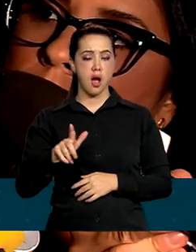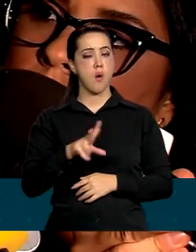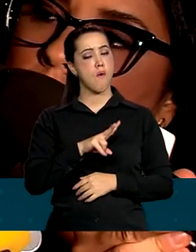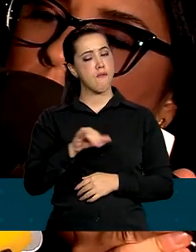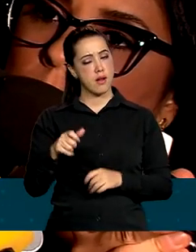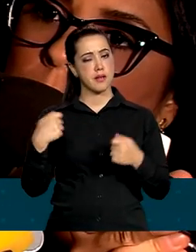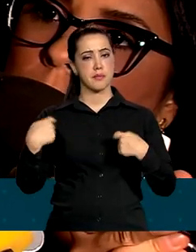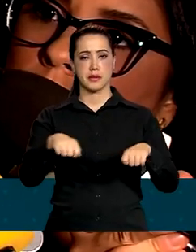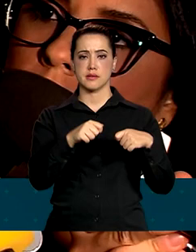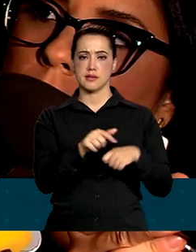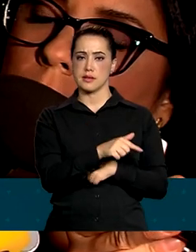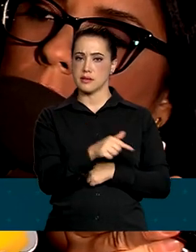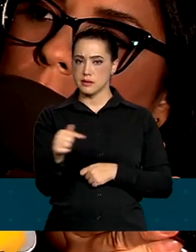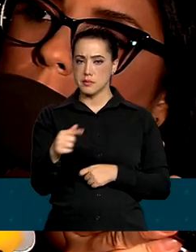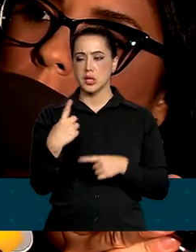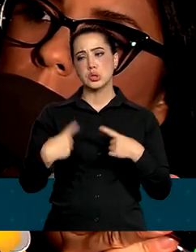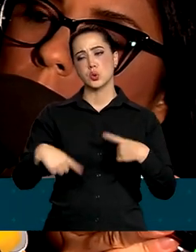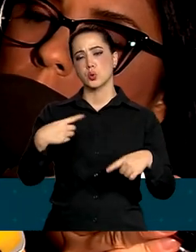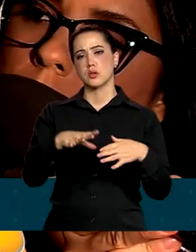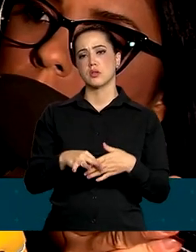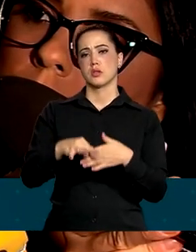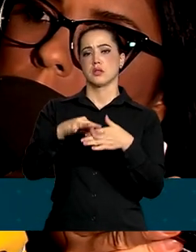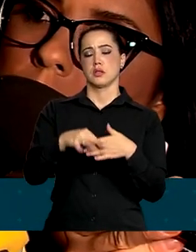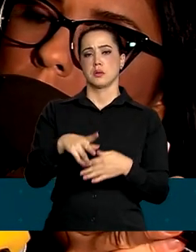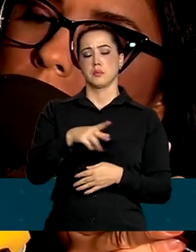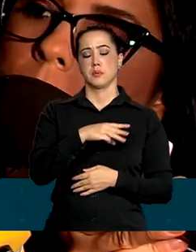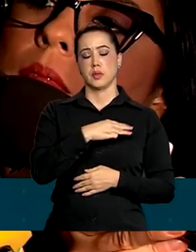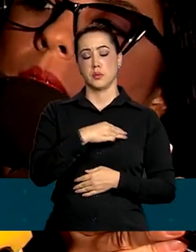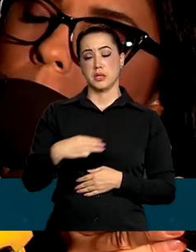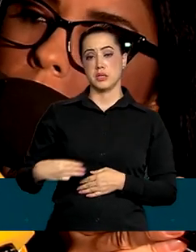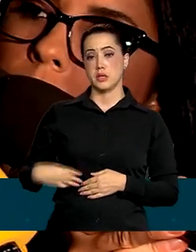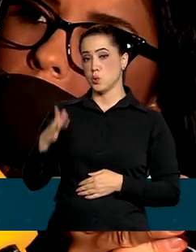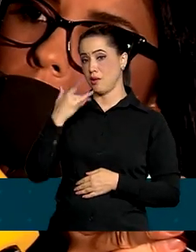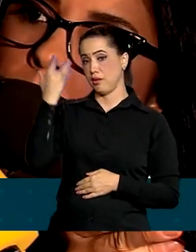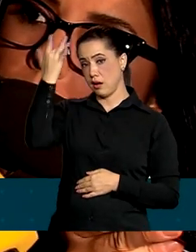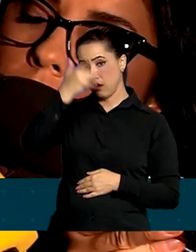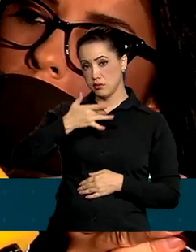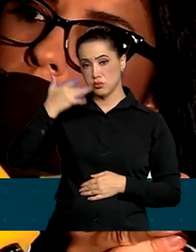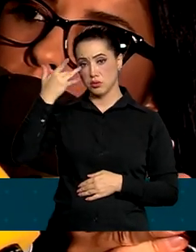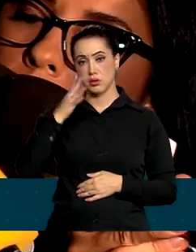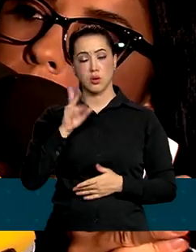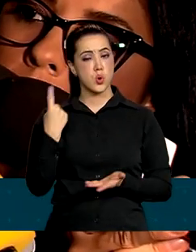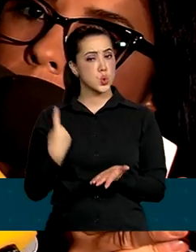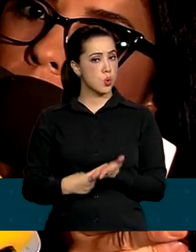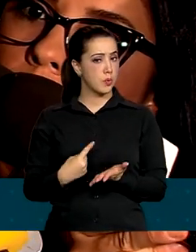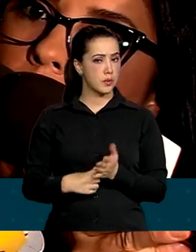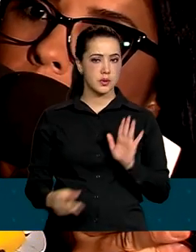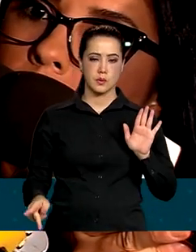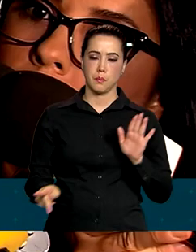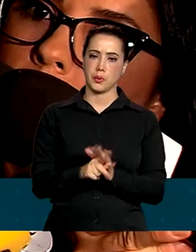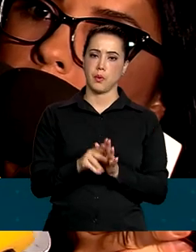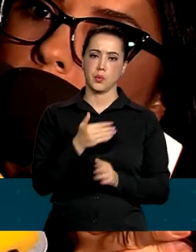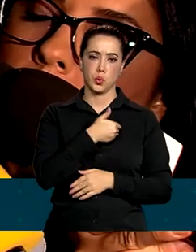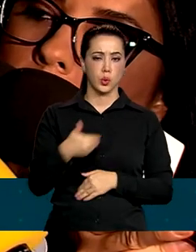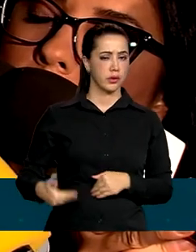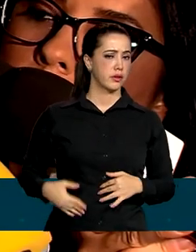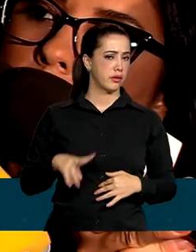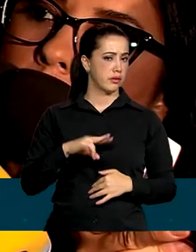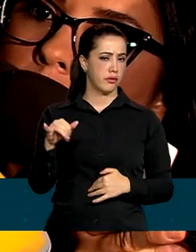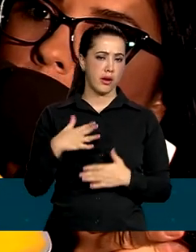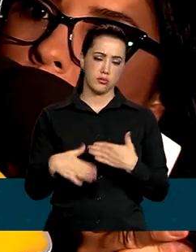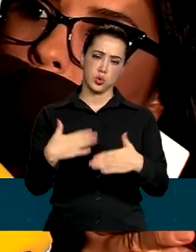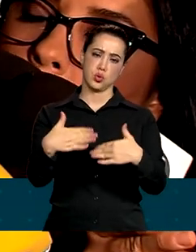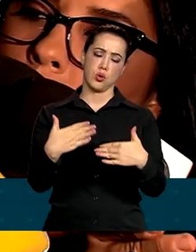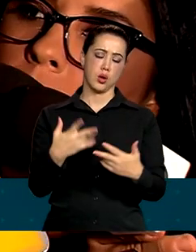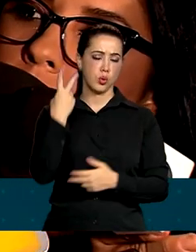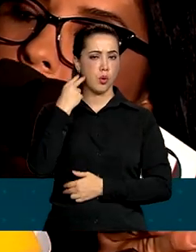tomar durante a semana. Discussões lideradas pelo ministro Fernando Haddad. Então, é a agenda normal de governo que vai continuar sendo tocada